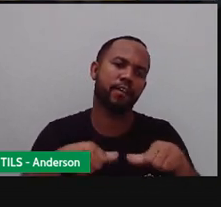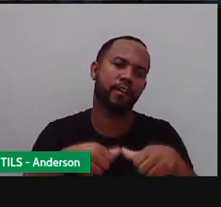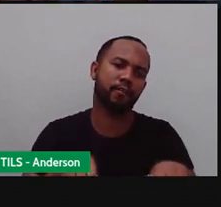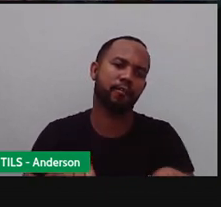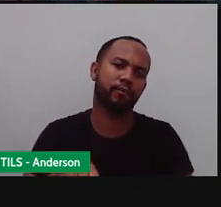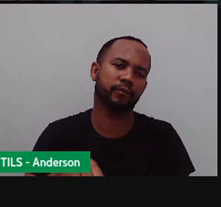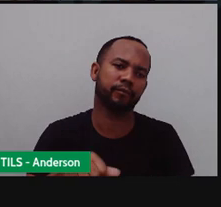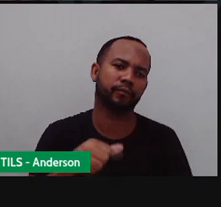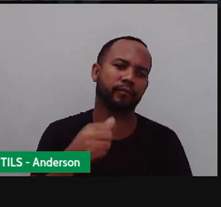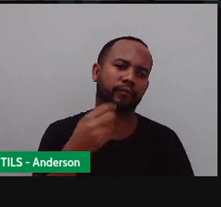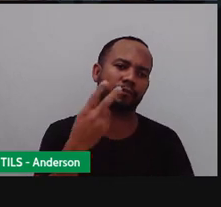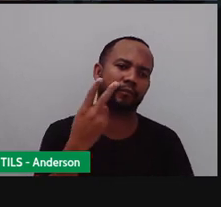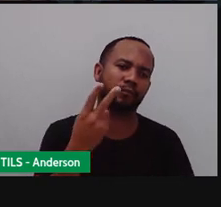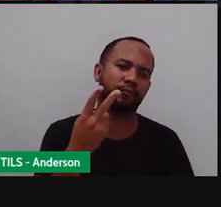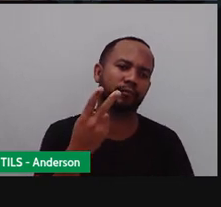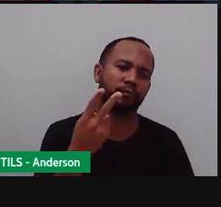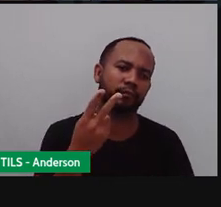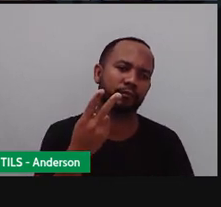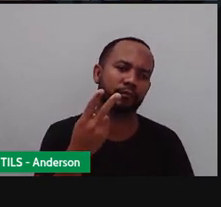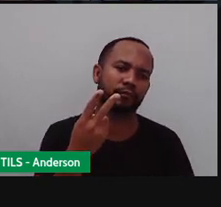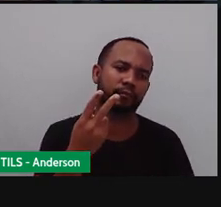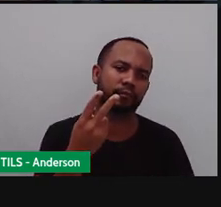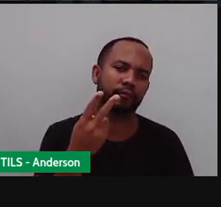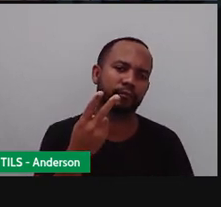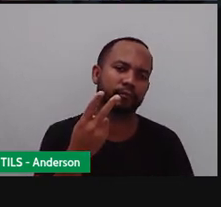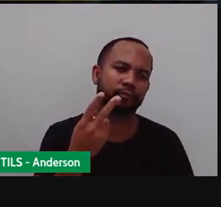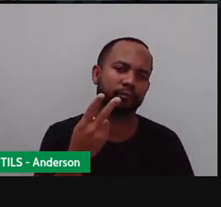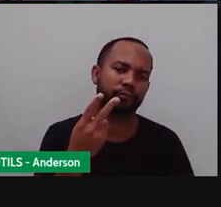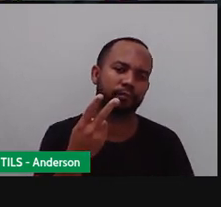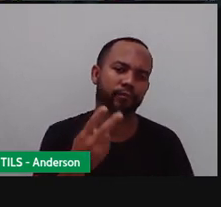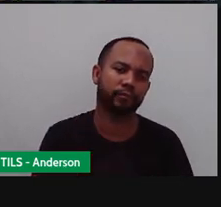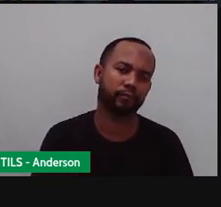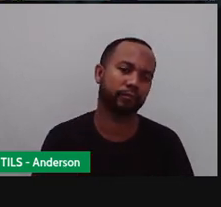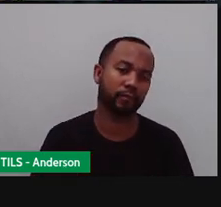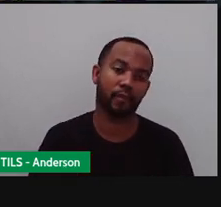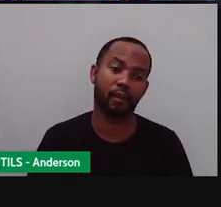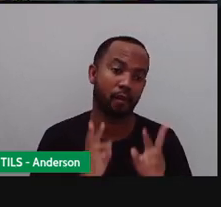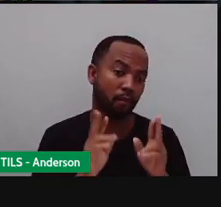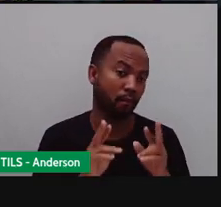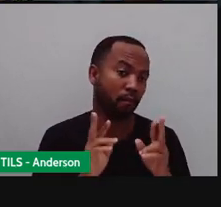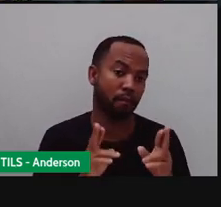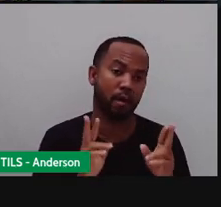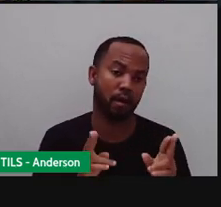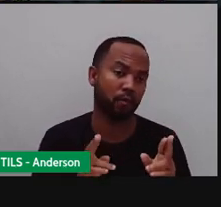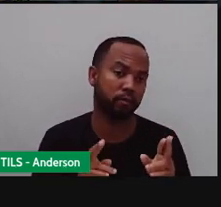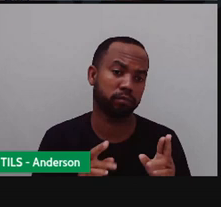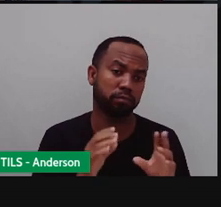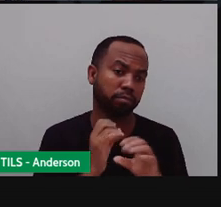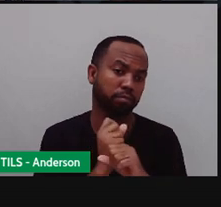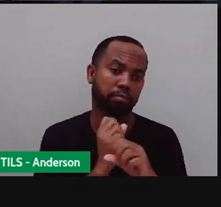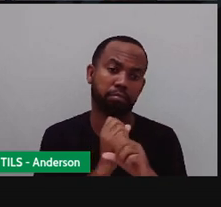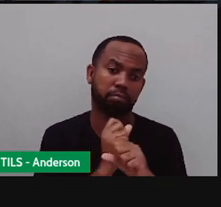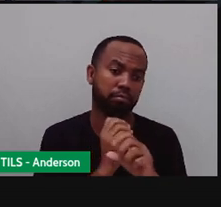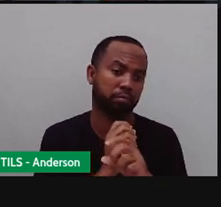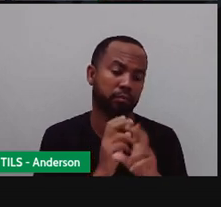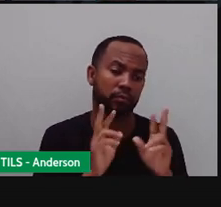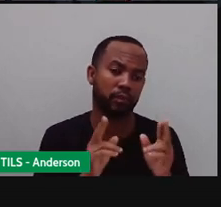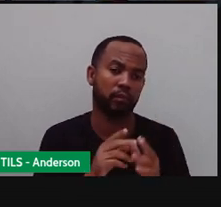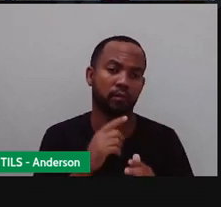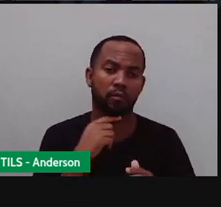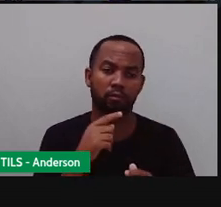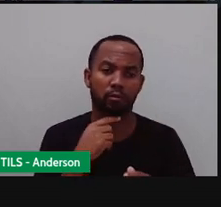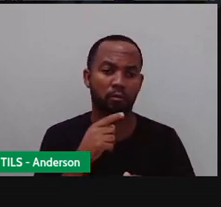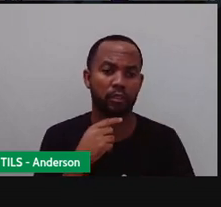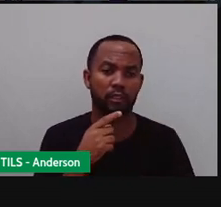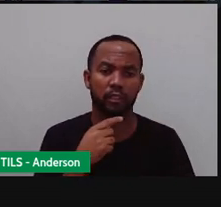quantas aqui? Inclusive ficou até, ó. Sobraram duas. A mesma quantinha. Ah, Pró. Não consegui. Eu posso fazer com